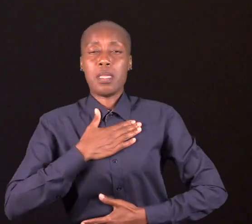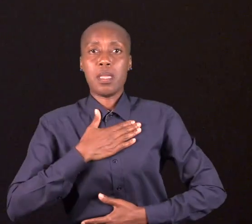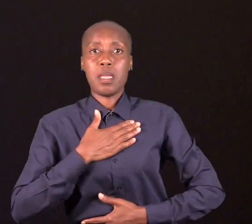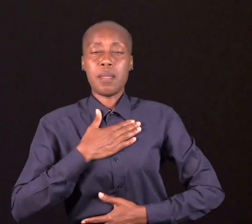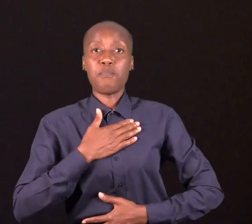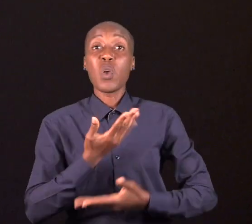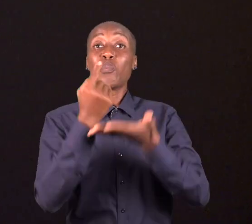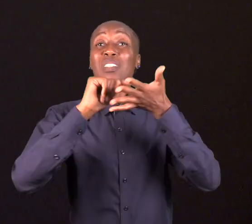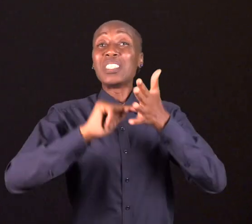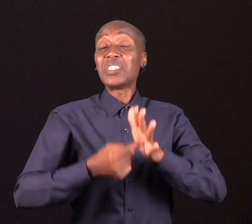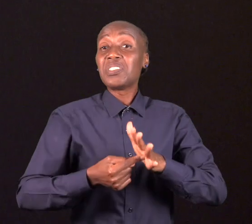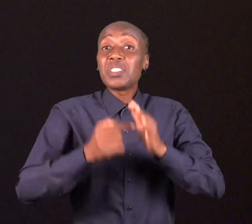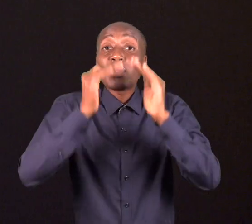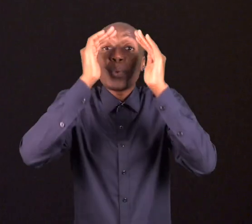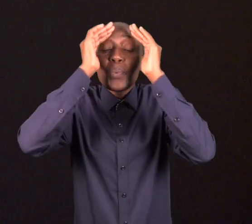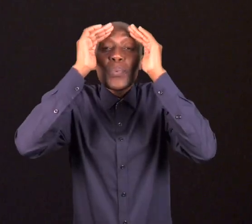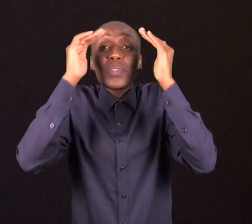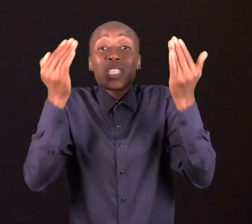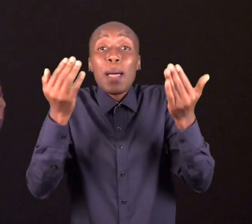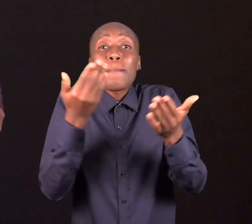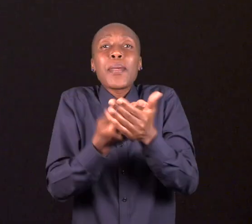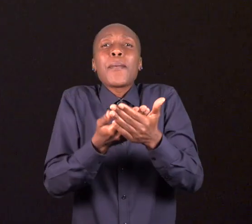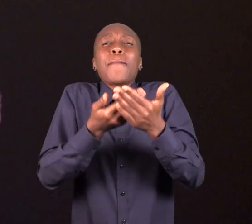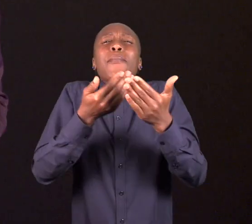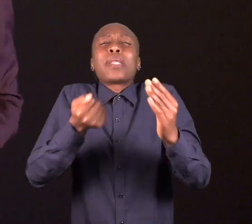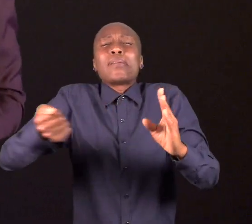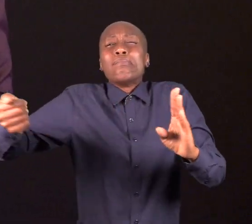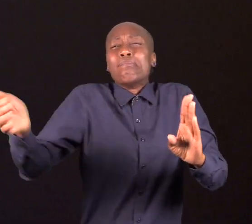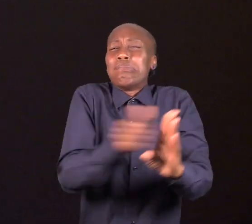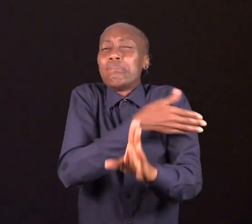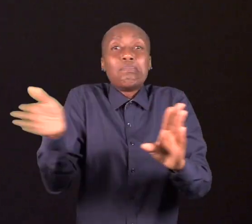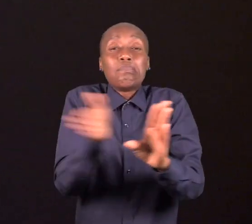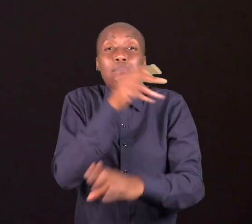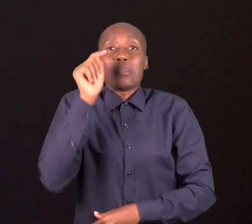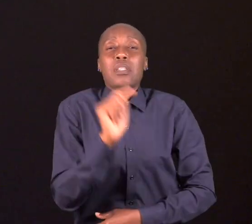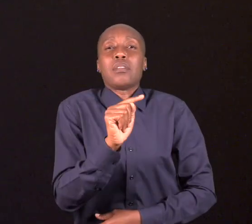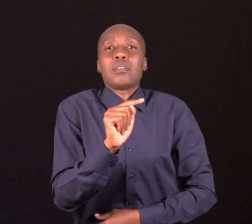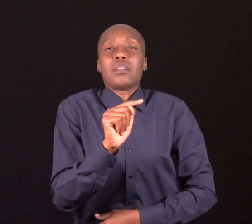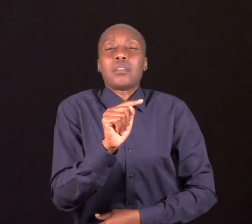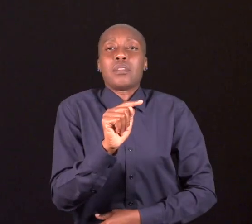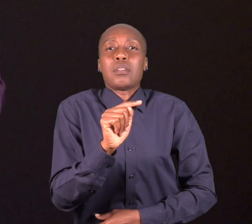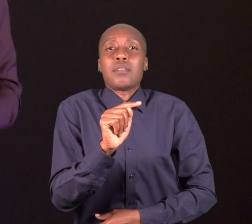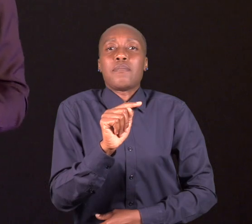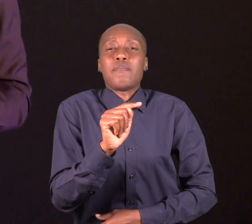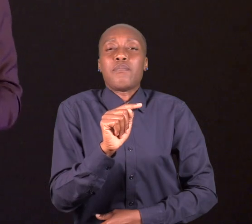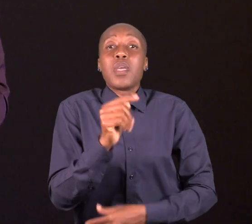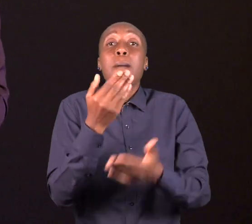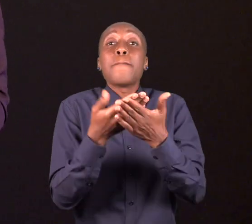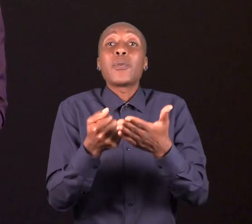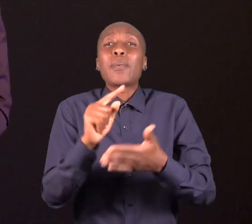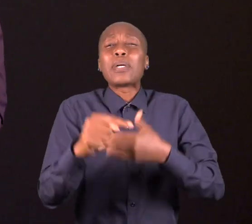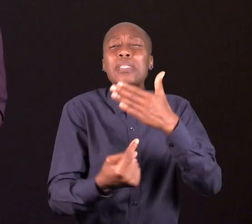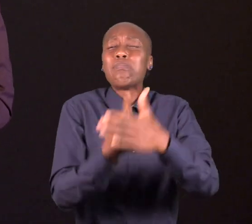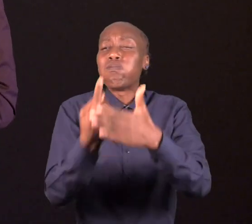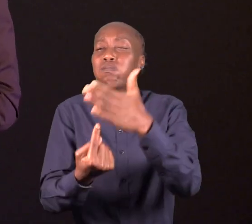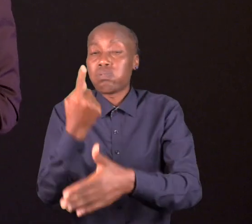Muitas vezes desconhecem as razões que estão por detrás do ciclo de violência baseada no género, o que